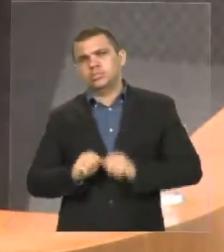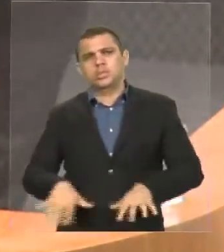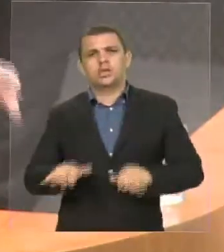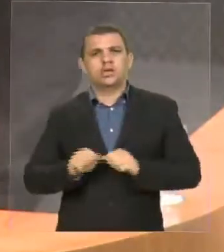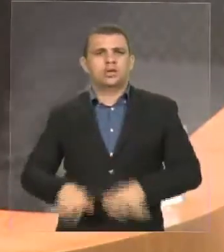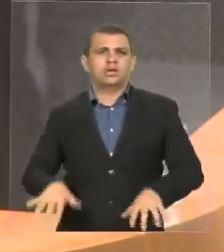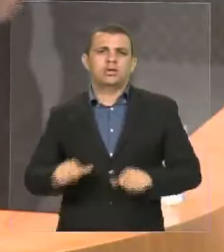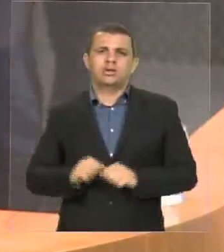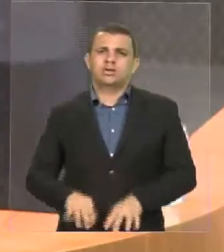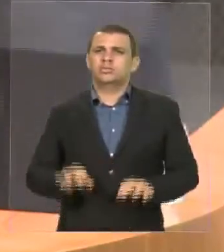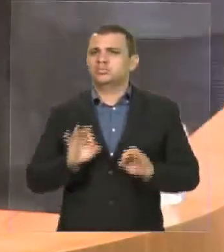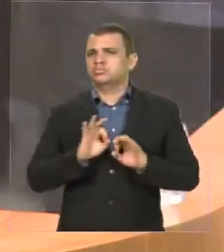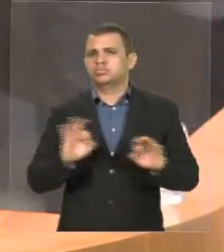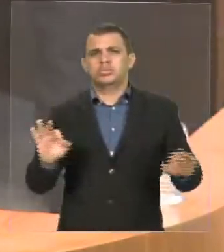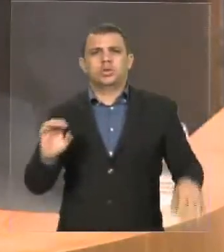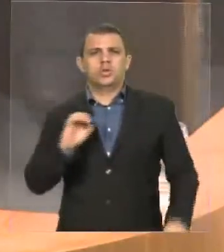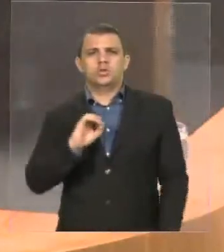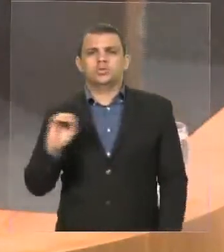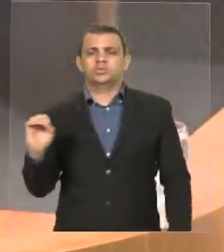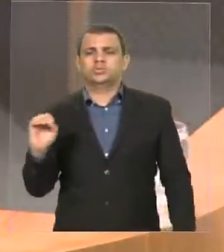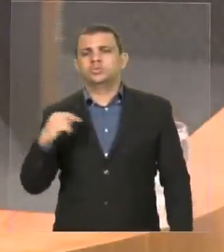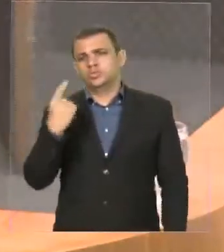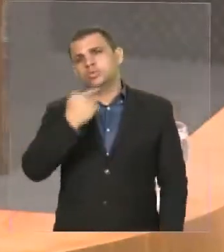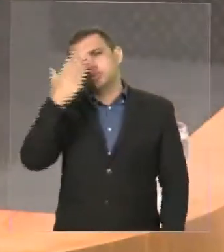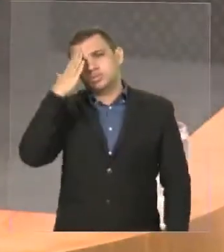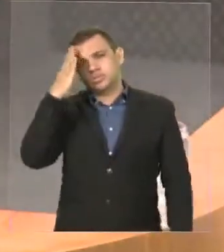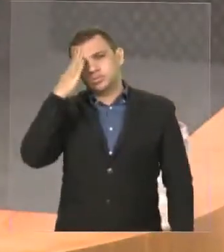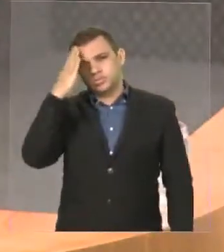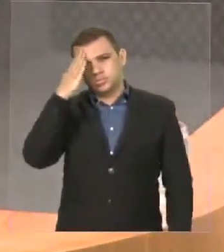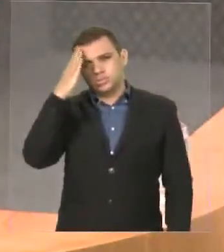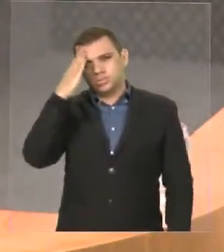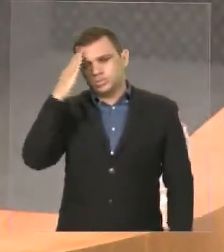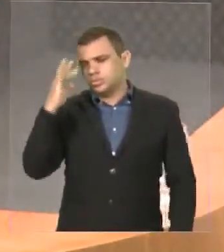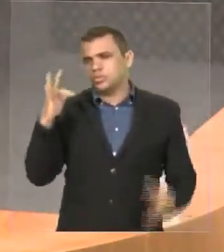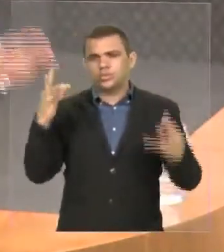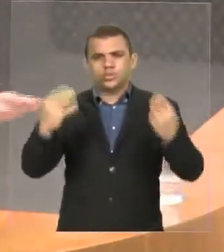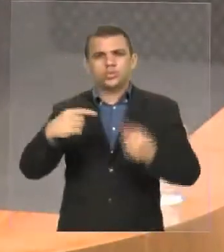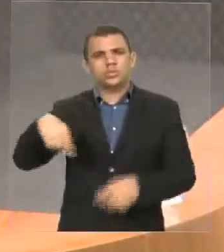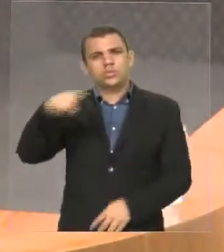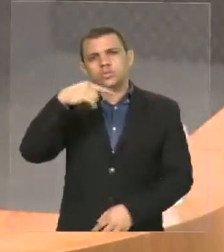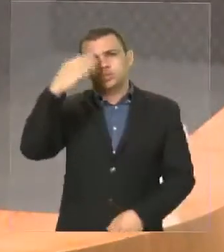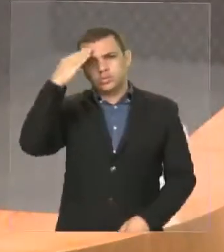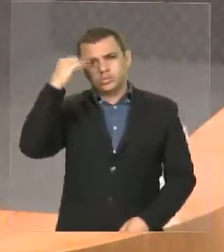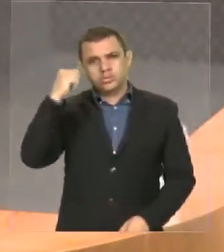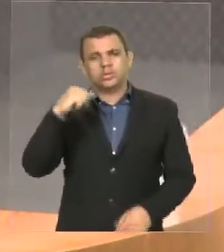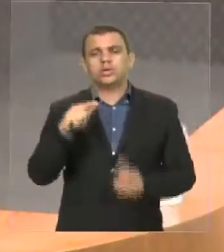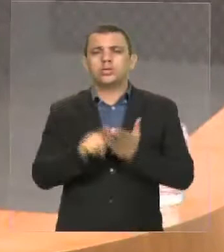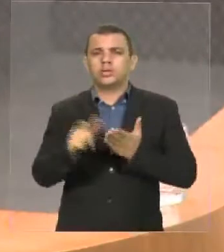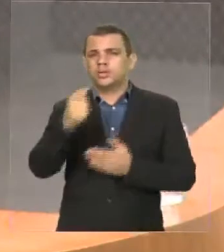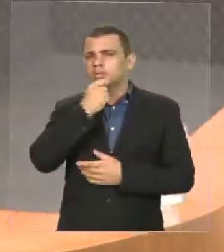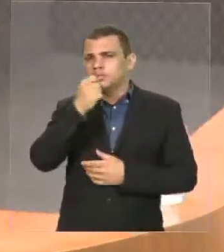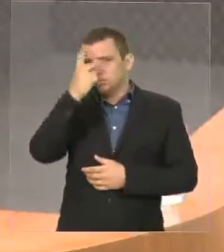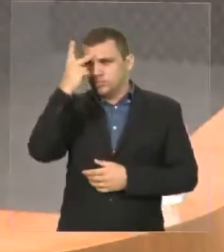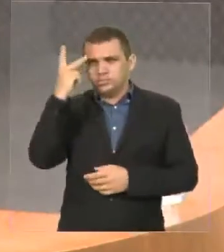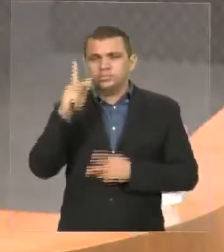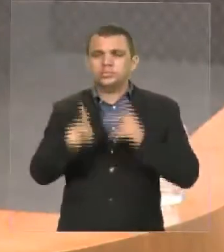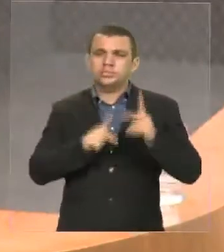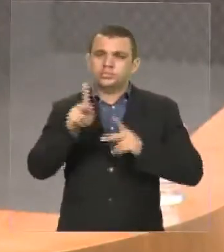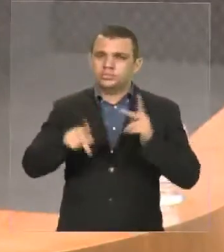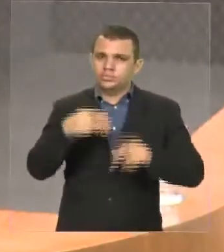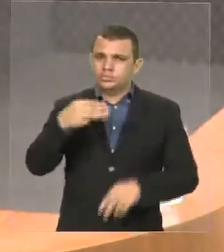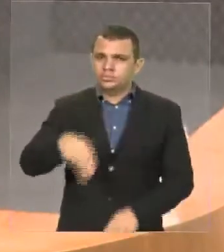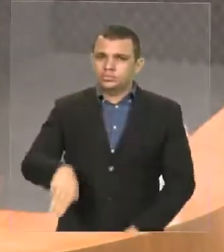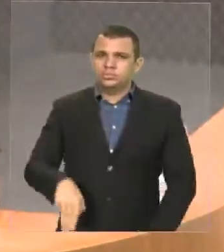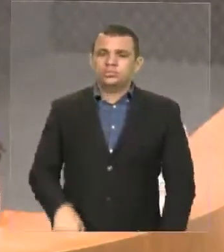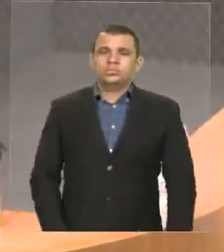alerta, os limites prudenciais. Sabemos disso, todos nós sabemos, a imprensa, os cidadãos maranhenses. Então, é